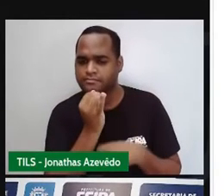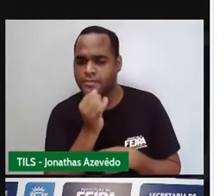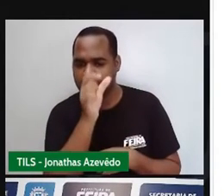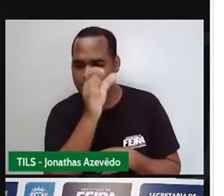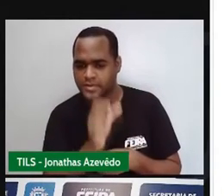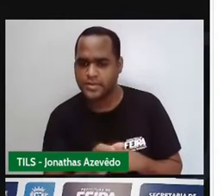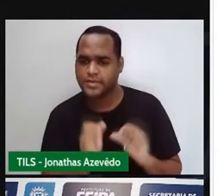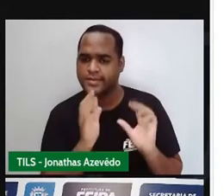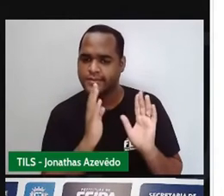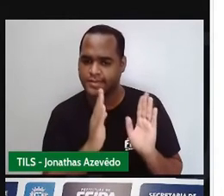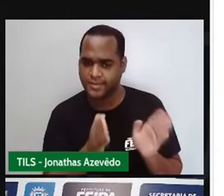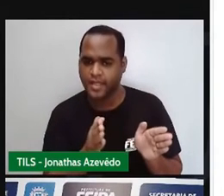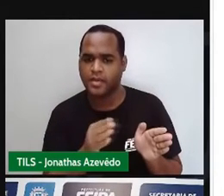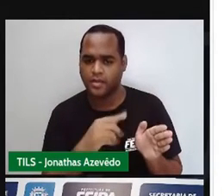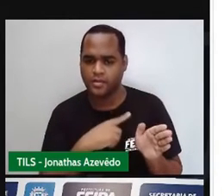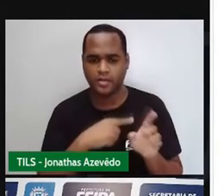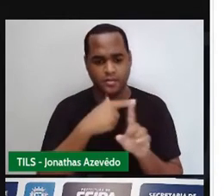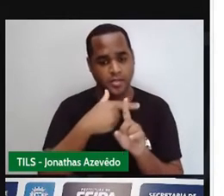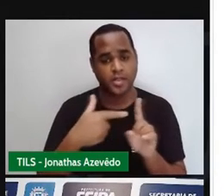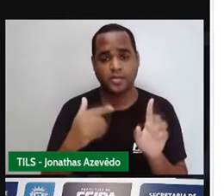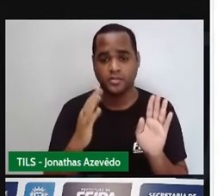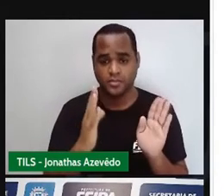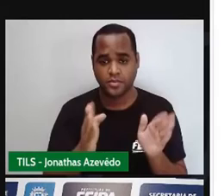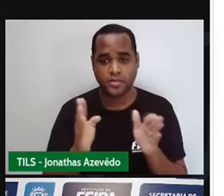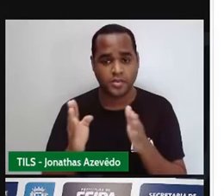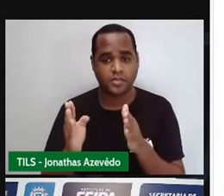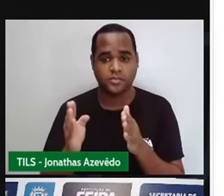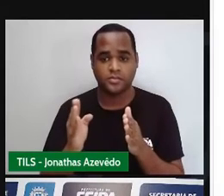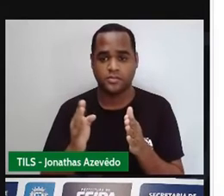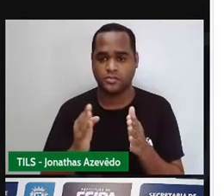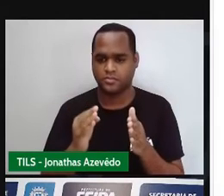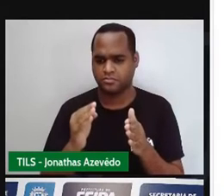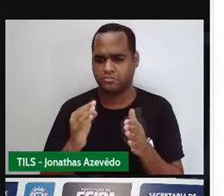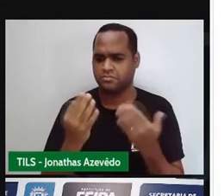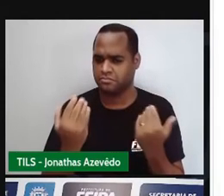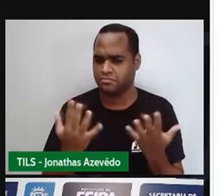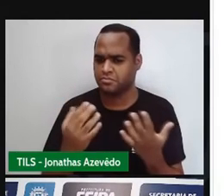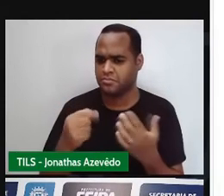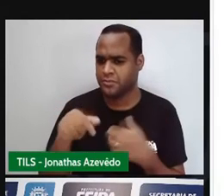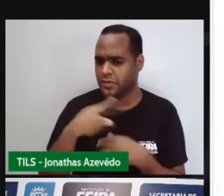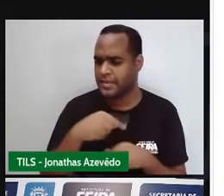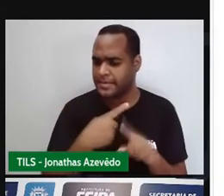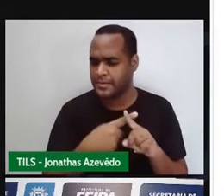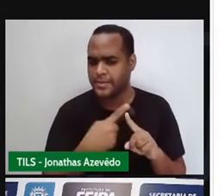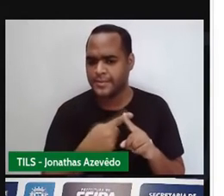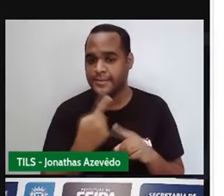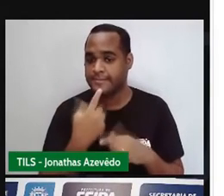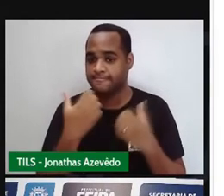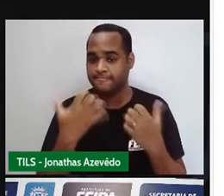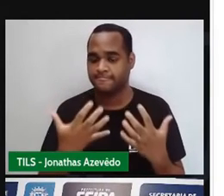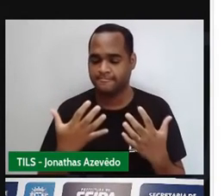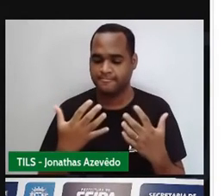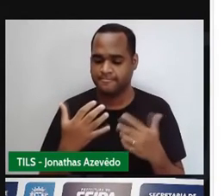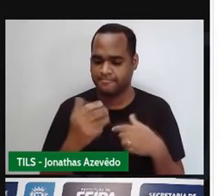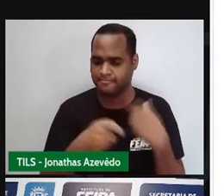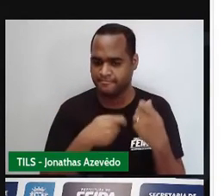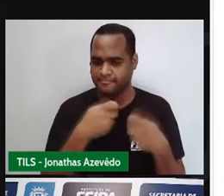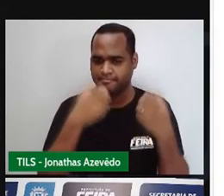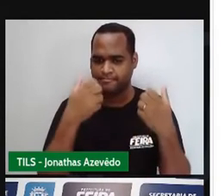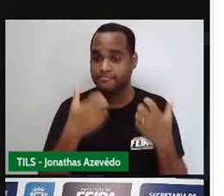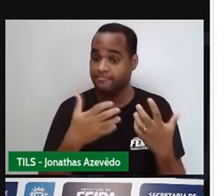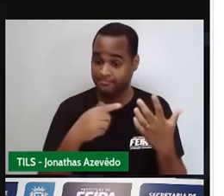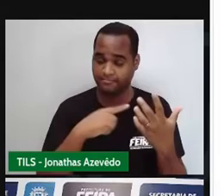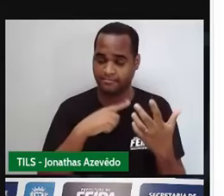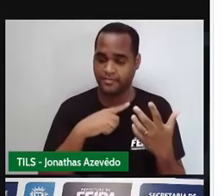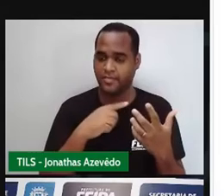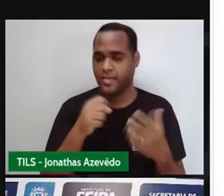ali. Deu mesmo metade. Por quê? Agora que vem o lance. Por quê,